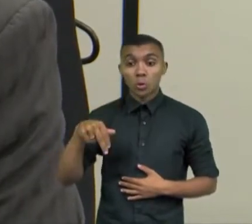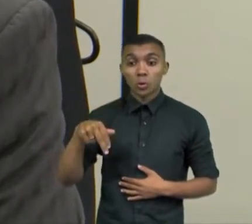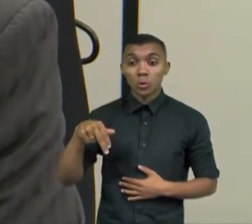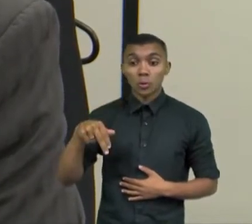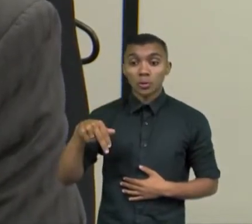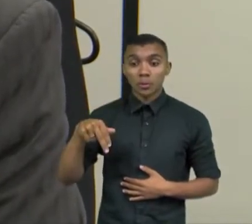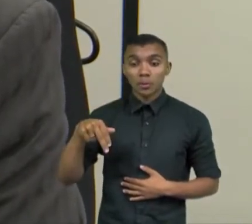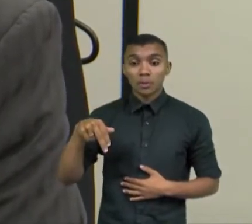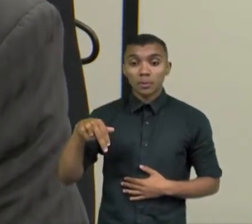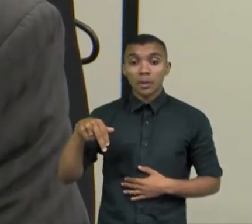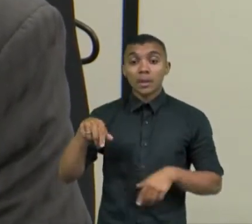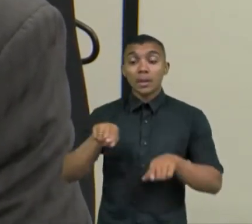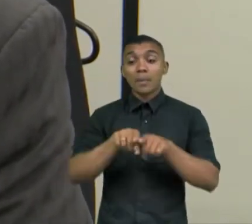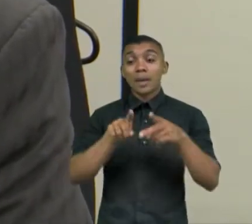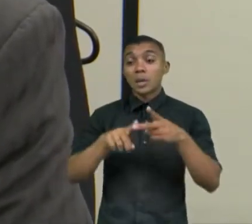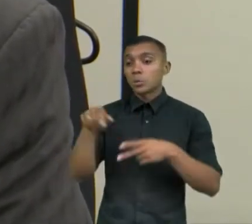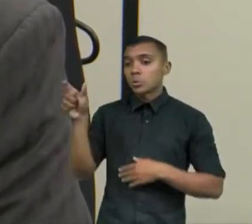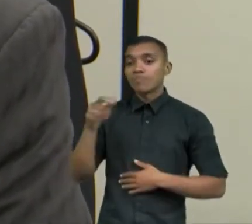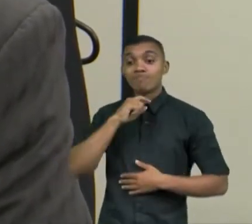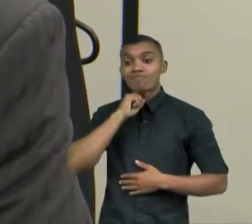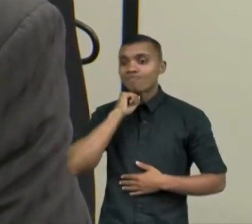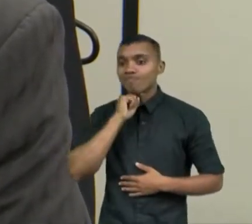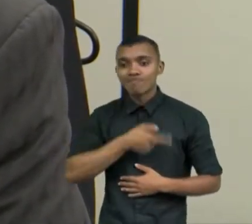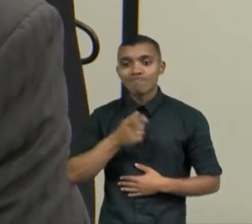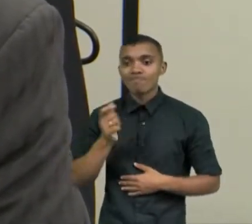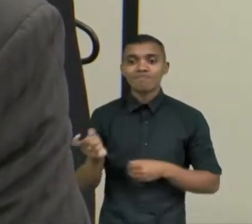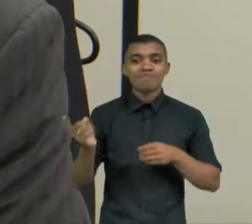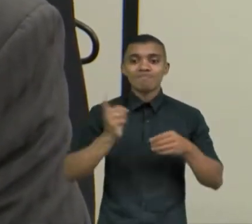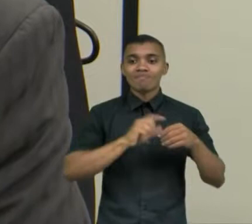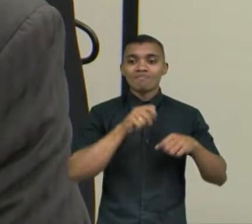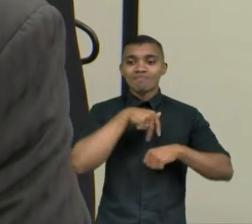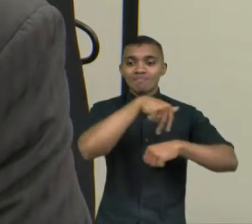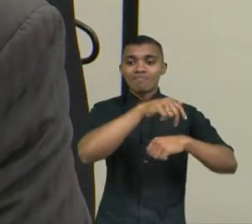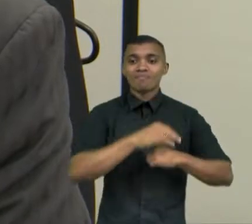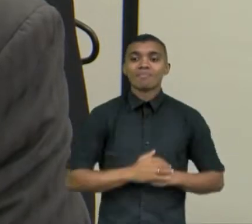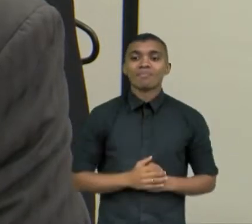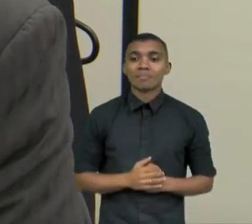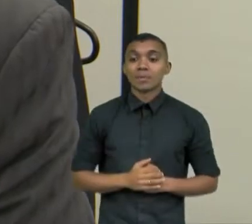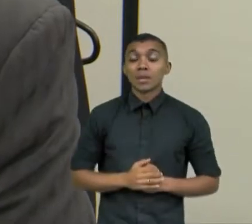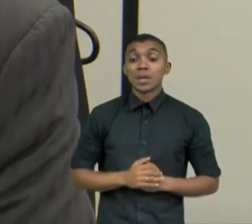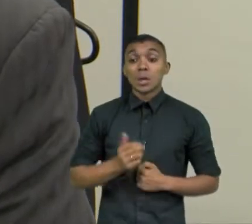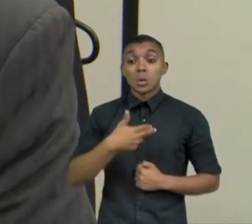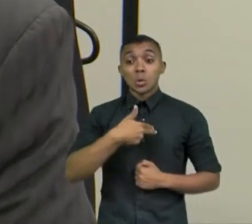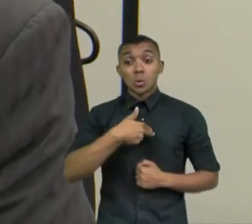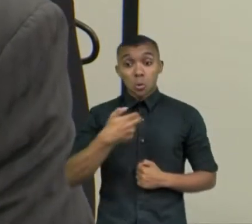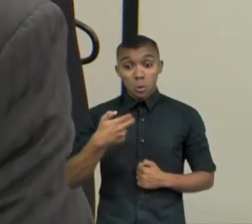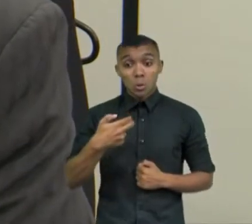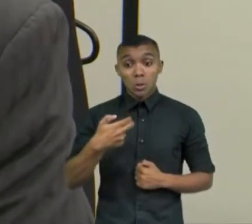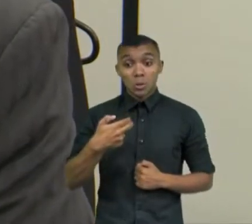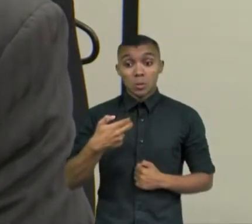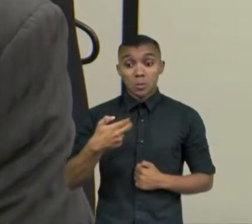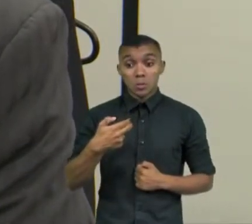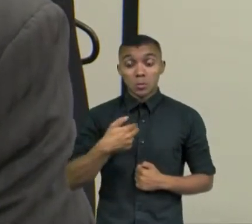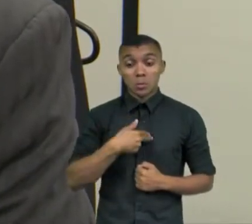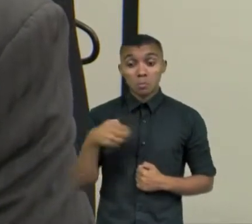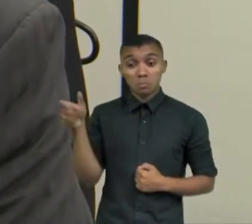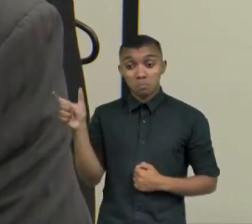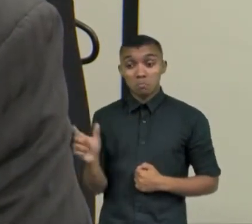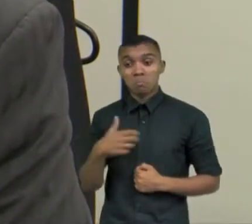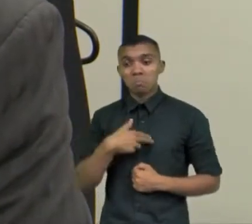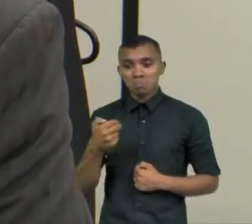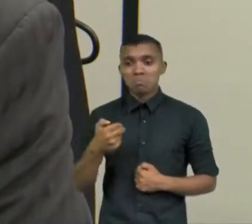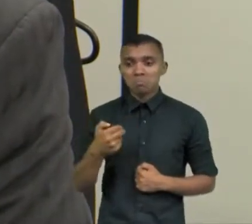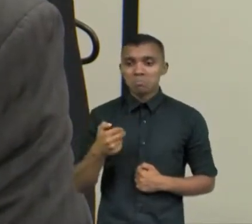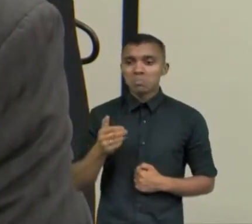Júlio Prestes, que foi eleito, o doutor Getúlio Vargas assumiu o poder através